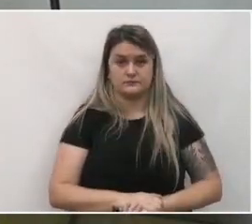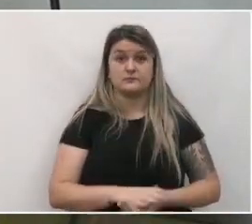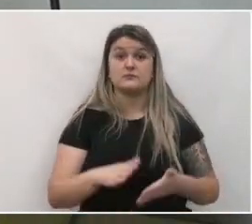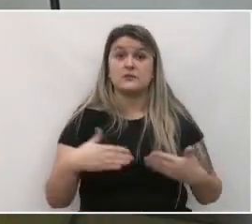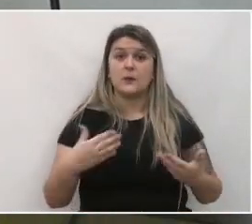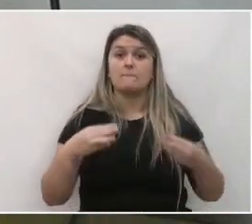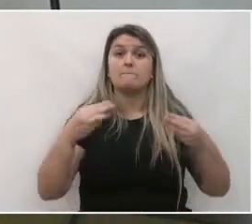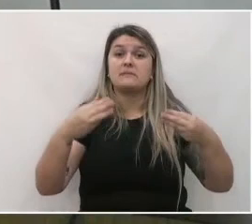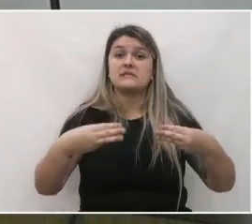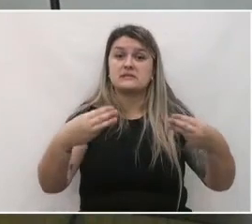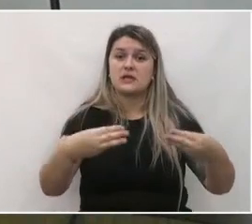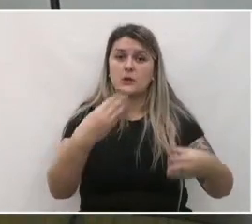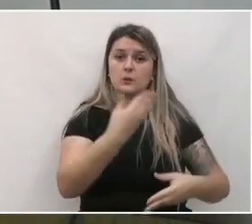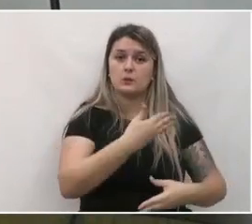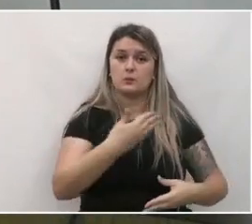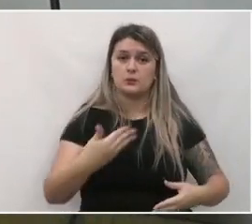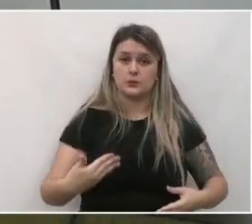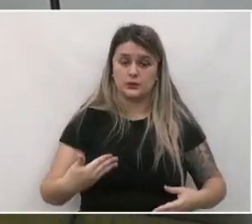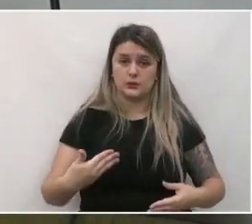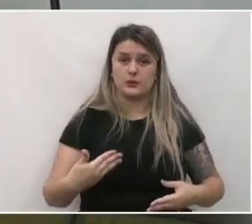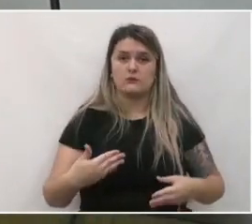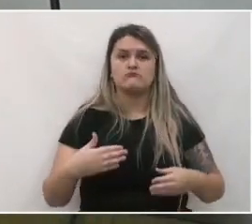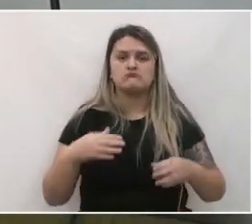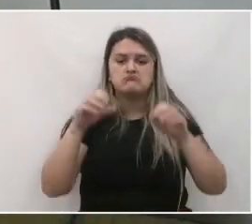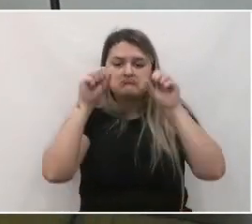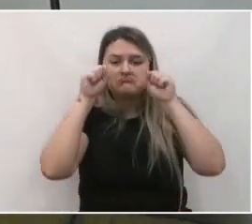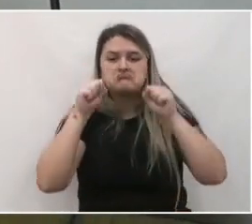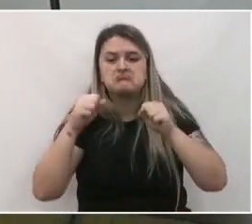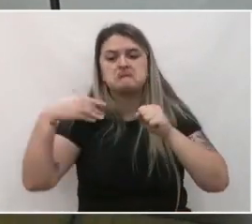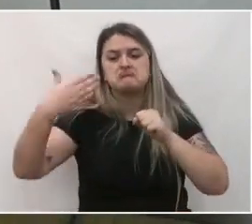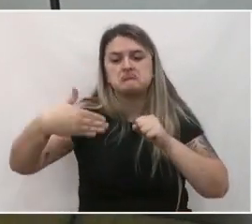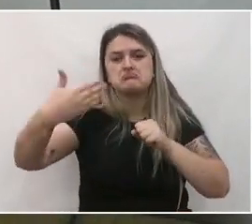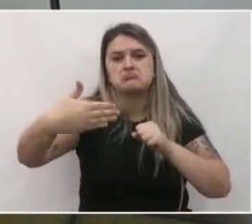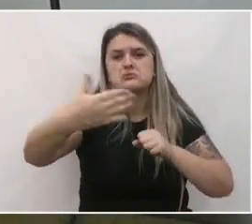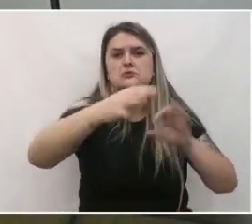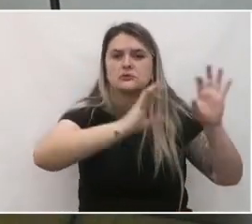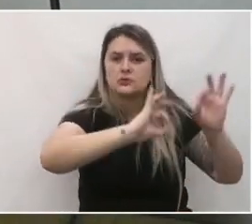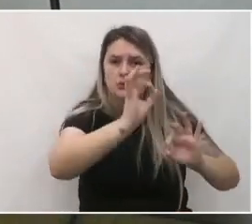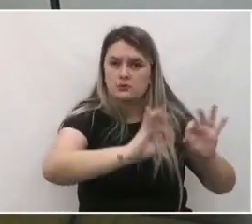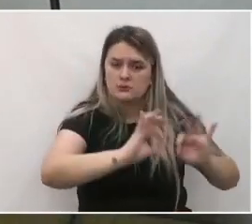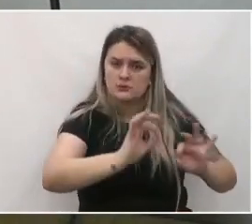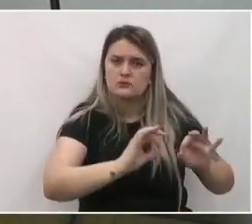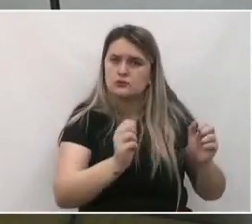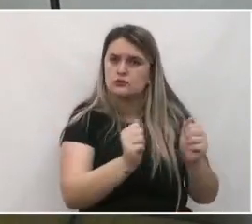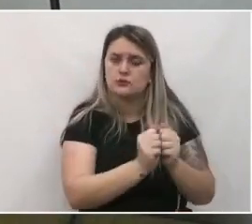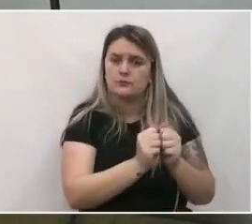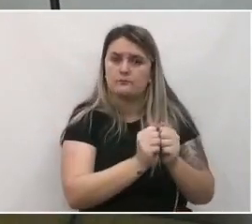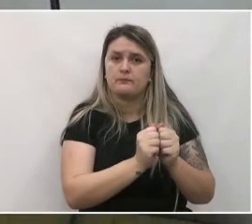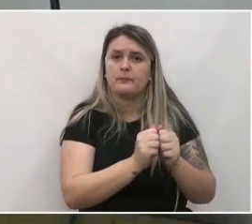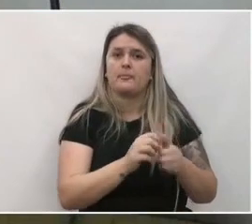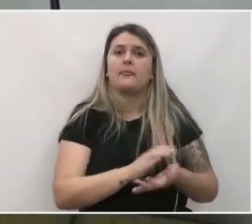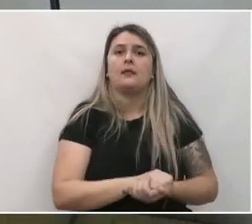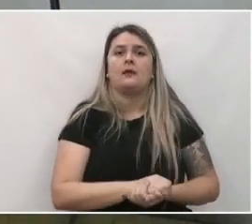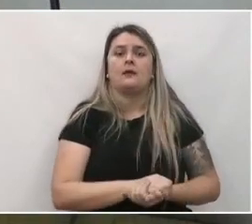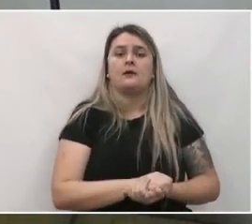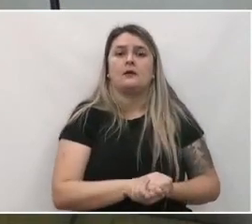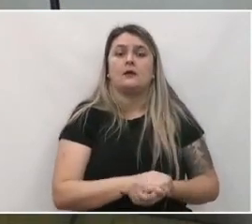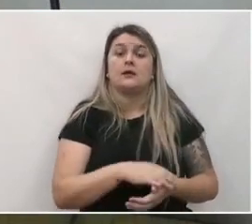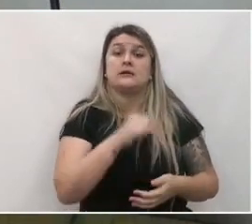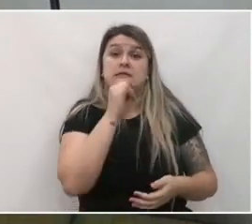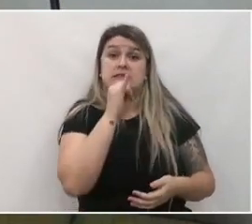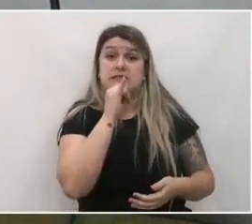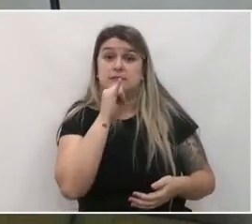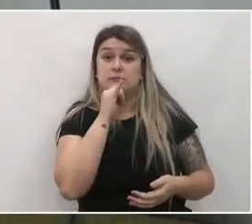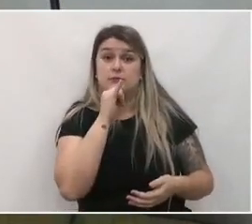o Ministério Público ele acompanha todo o processo de elaboração do plano diretor e no caso